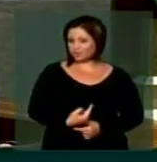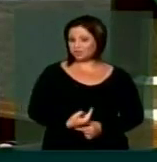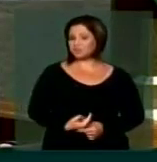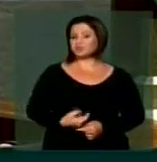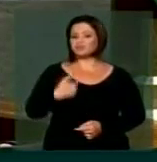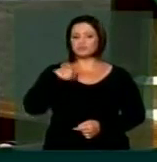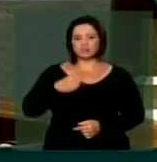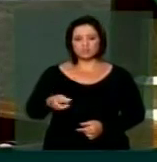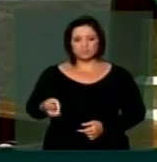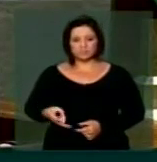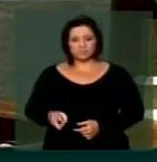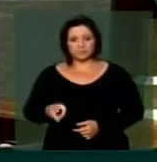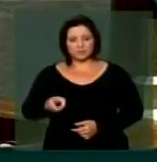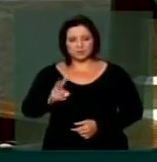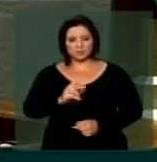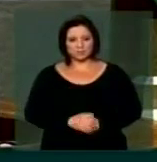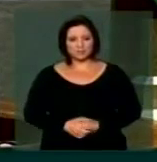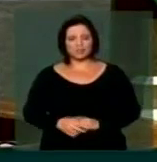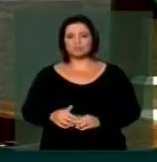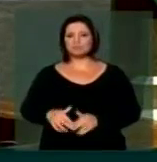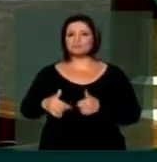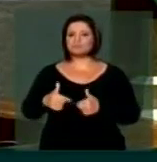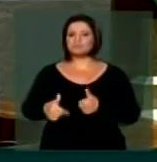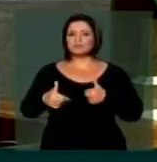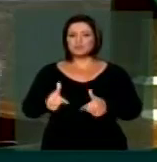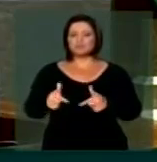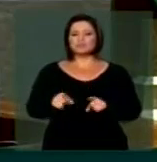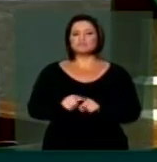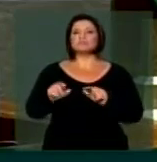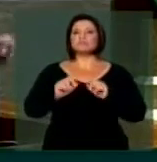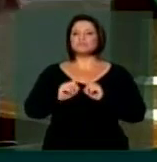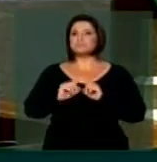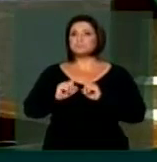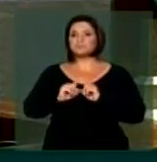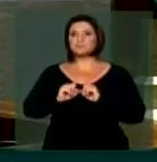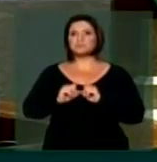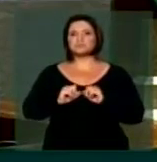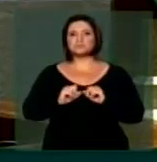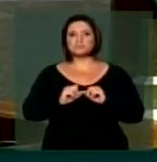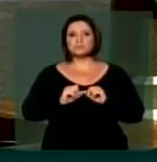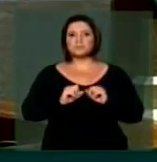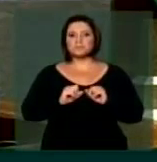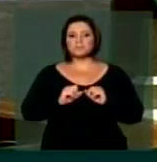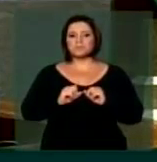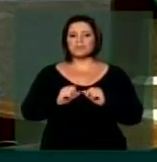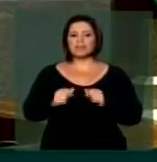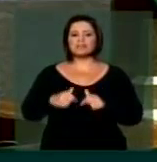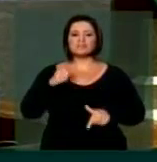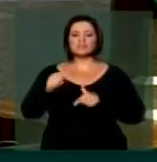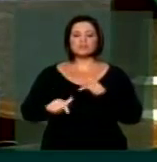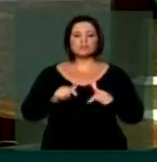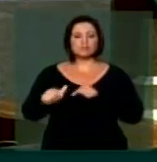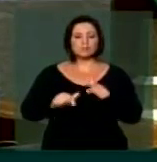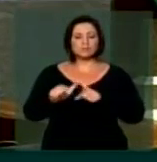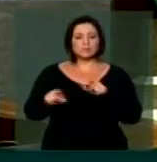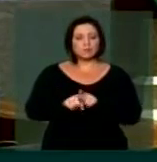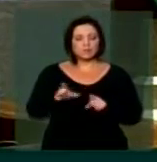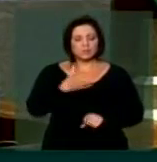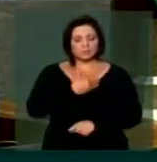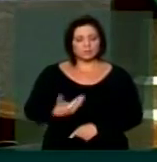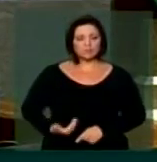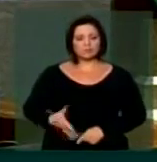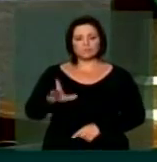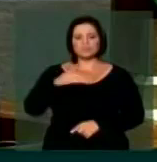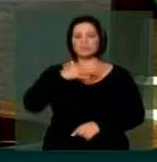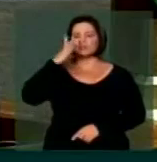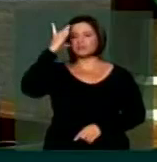continuaremos batalhando e fazendo um trabalho para que o governo Dilma